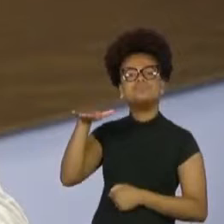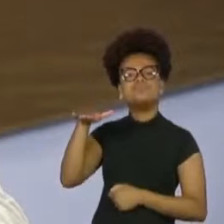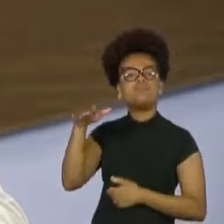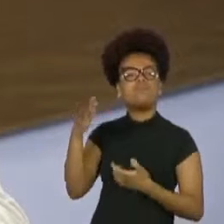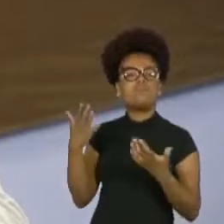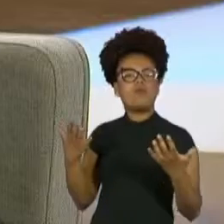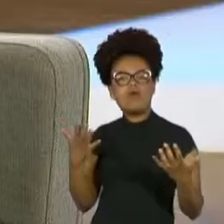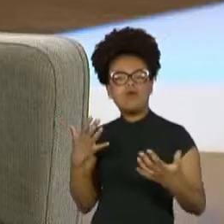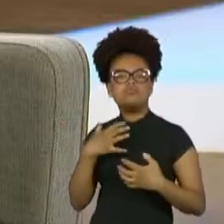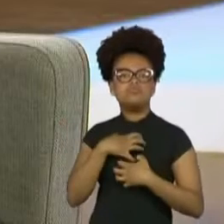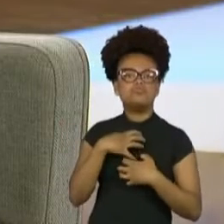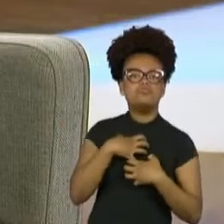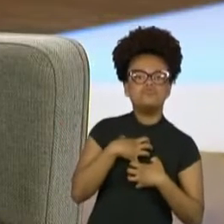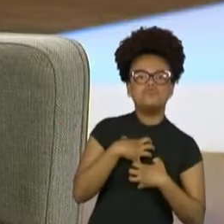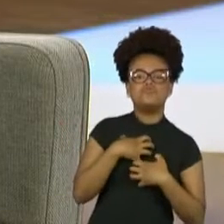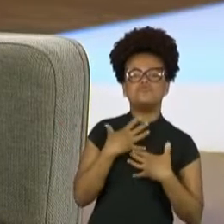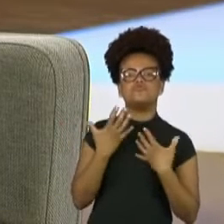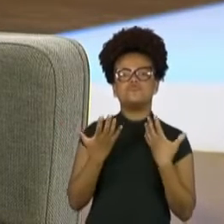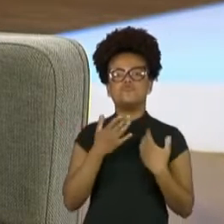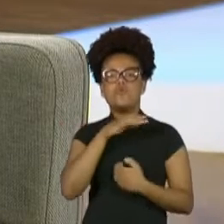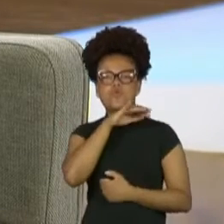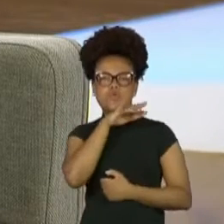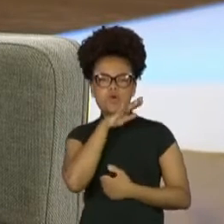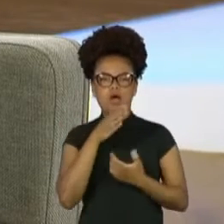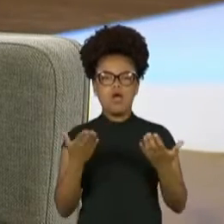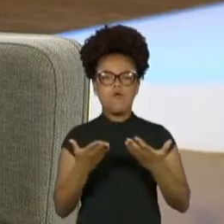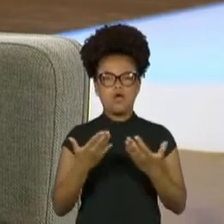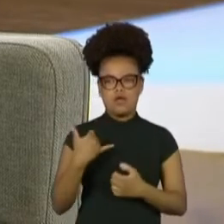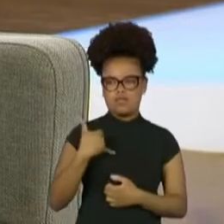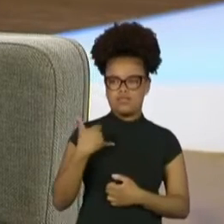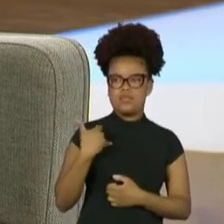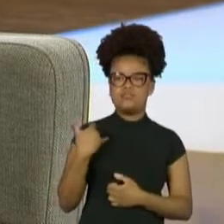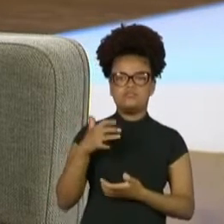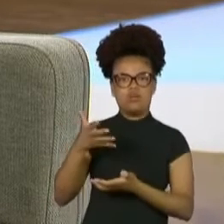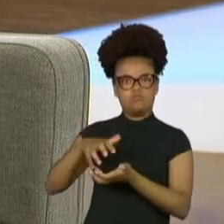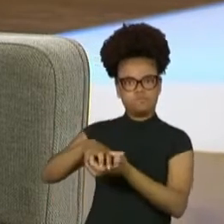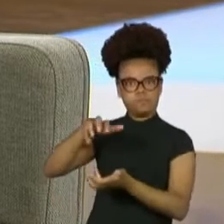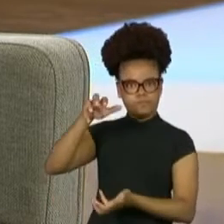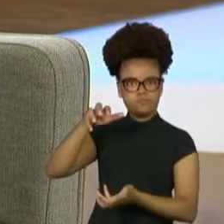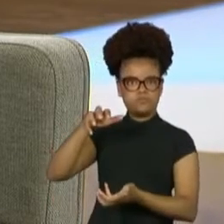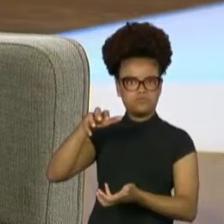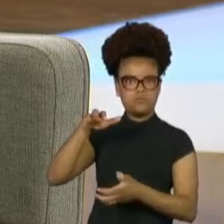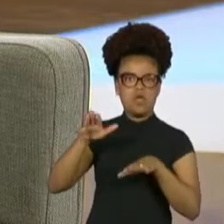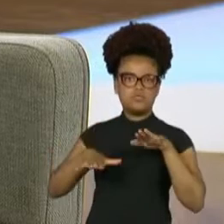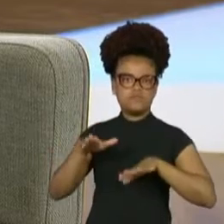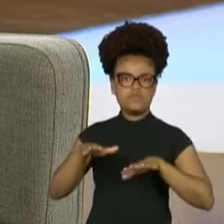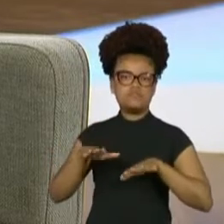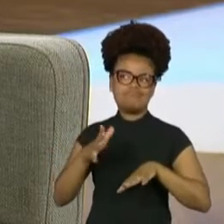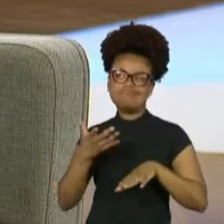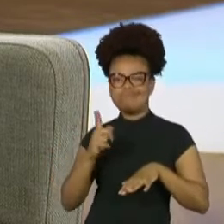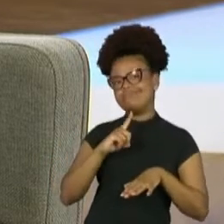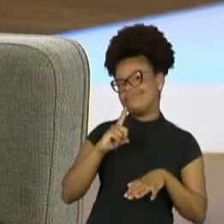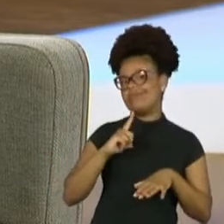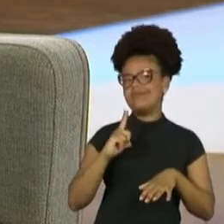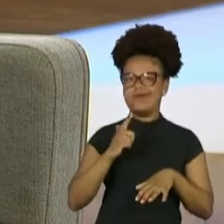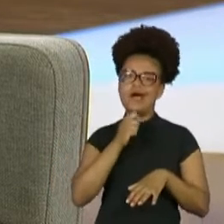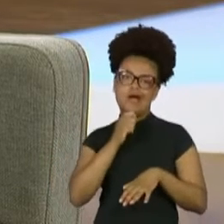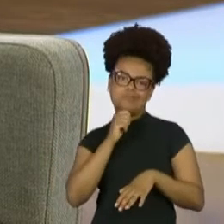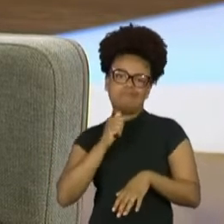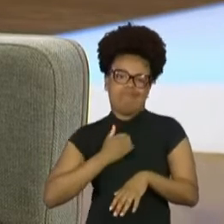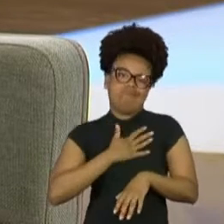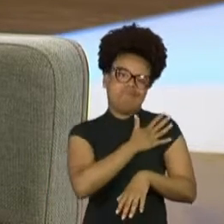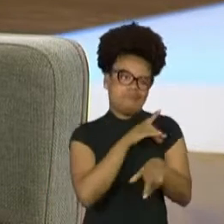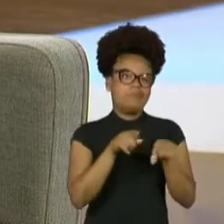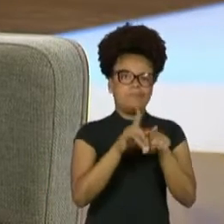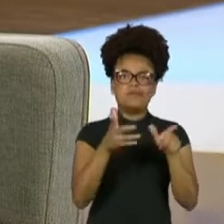preconceito de idade, que acaba muitas vezes anulando, principalmente as mulheres, né? A gente vê os homens na carreira de atores, principalmente